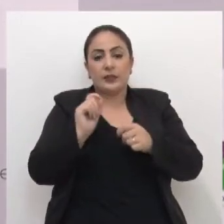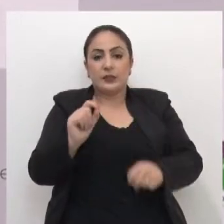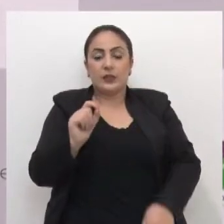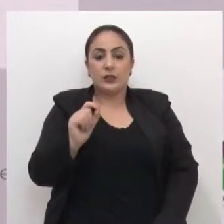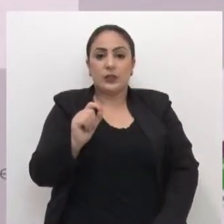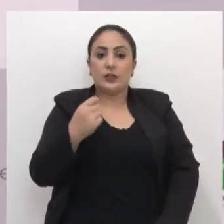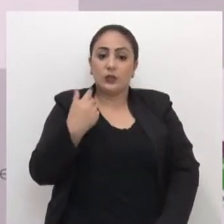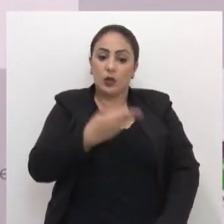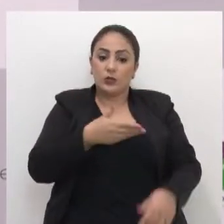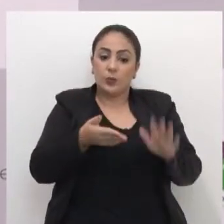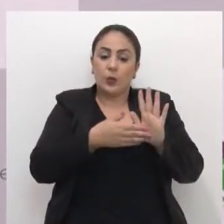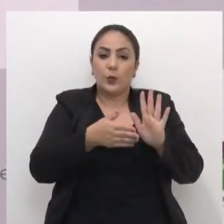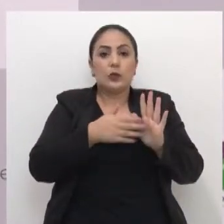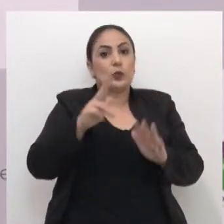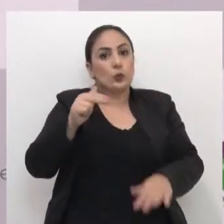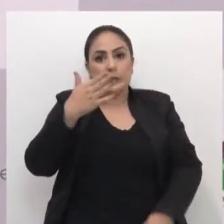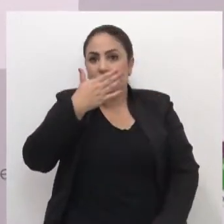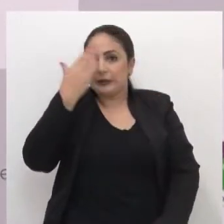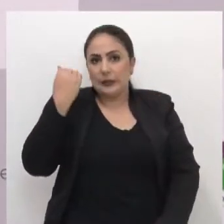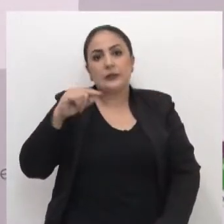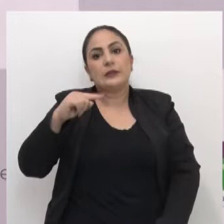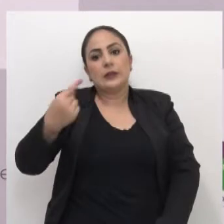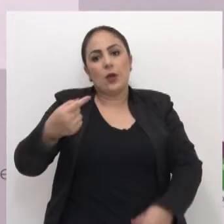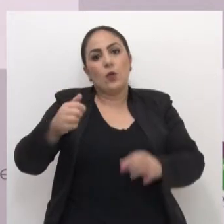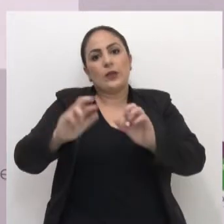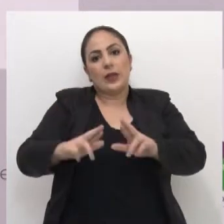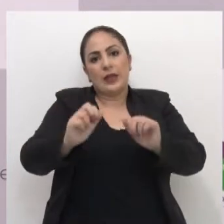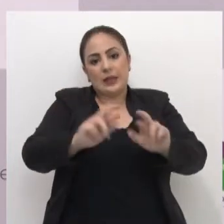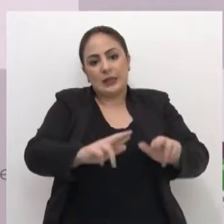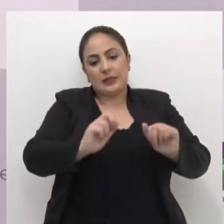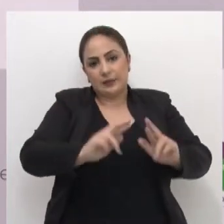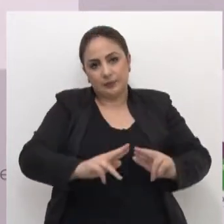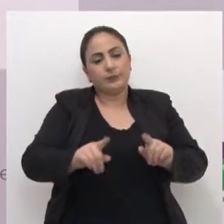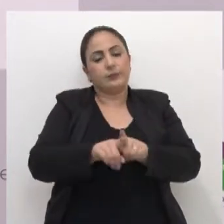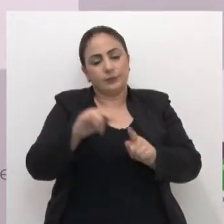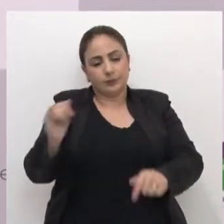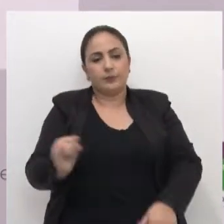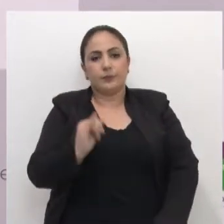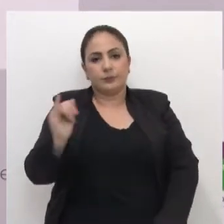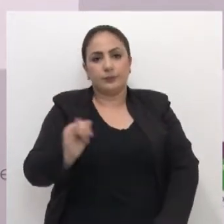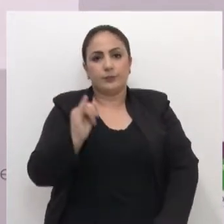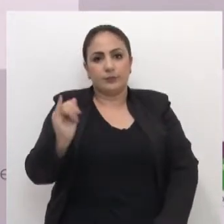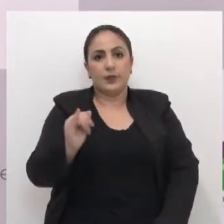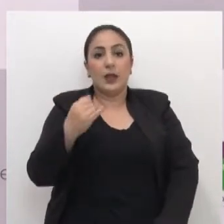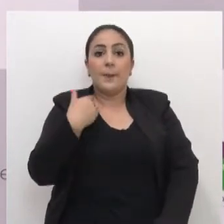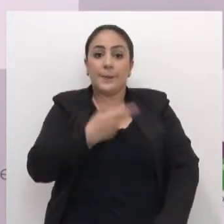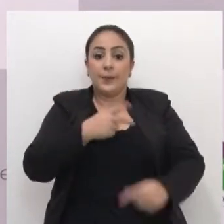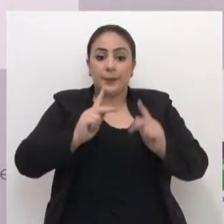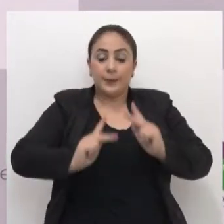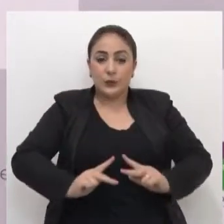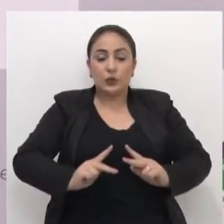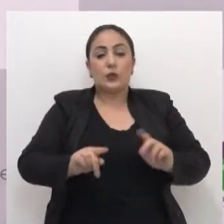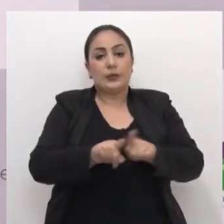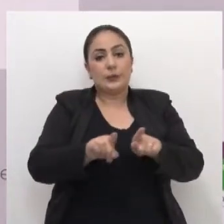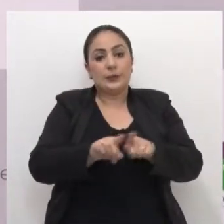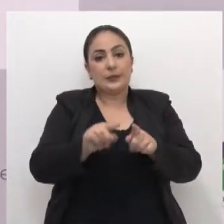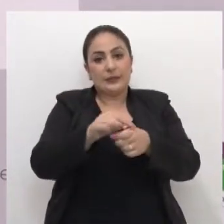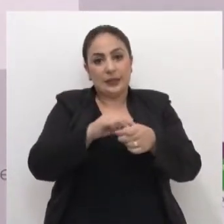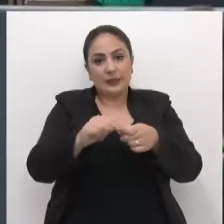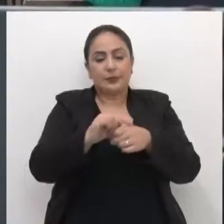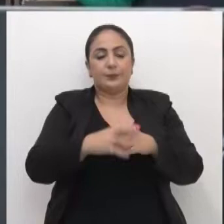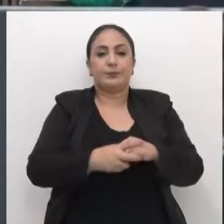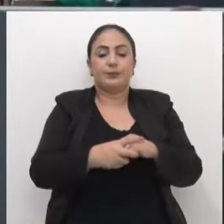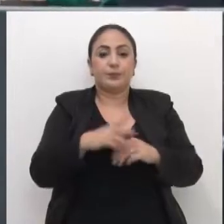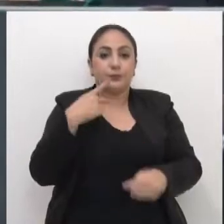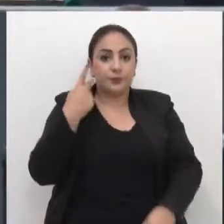nos propomos, mas nunca esquecendo também dos outros setores, que é muito importante também para as pessoas e para a cidade.